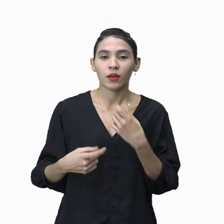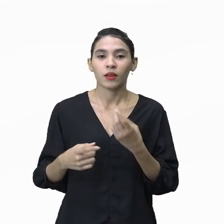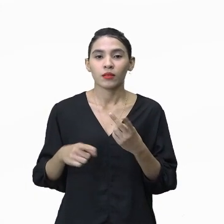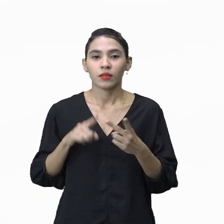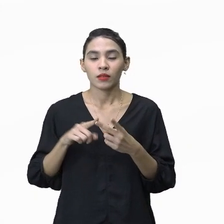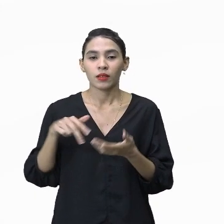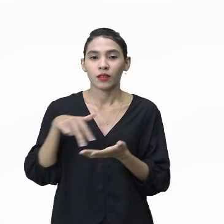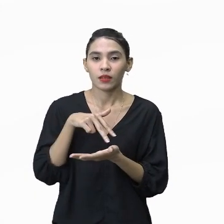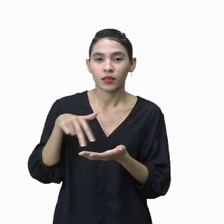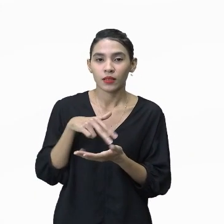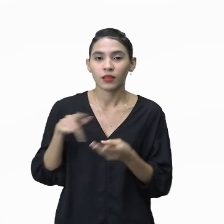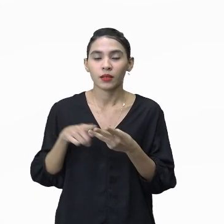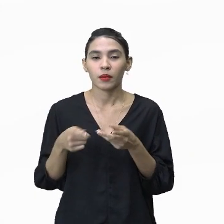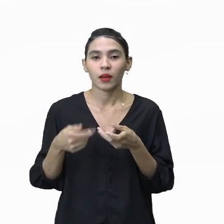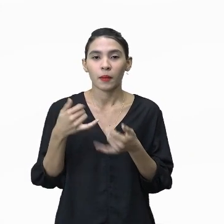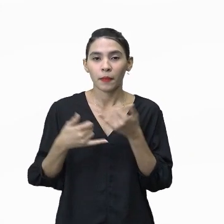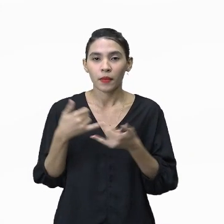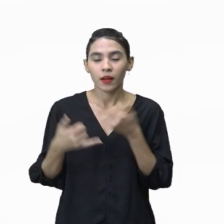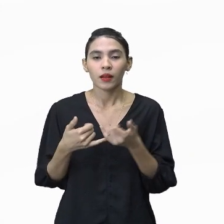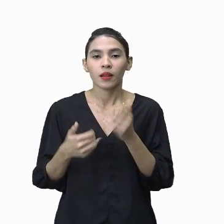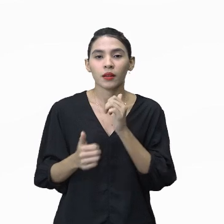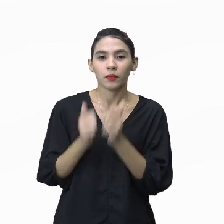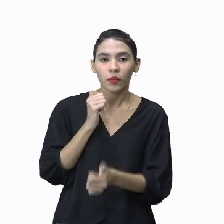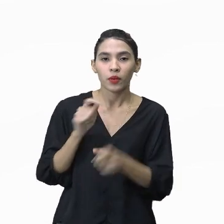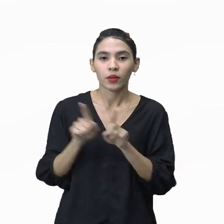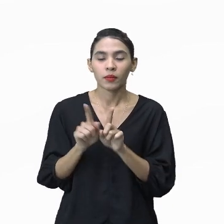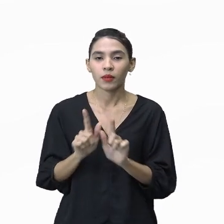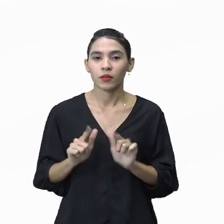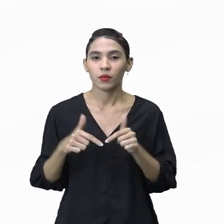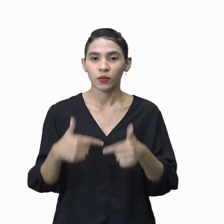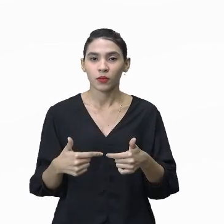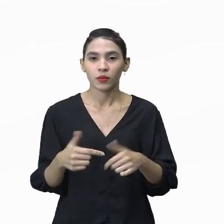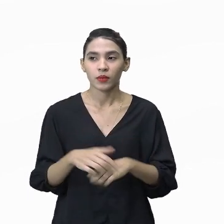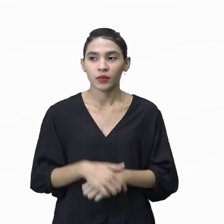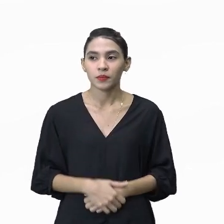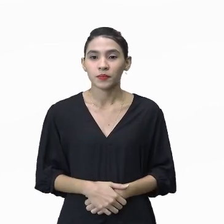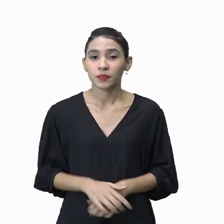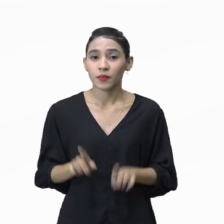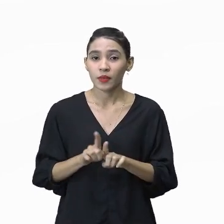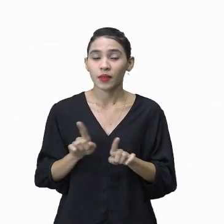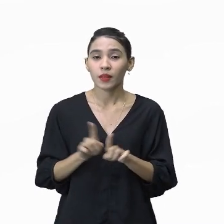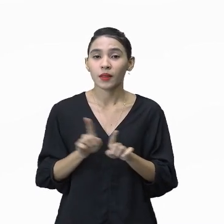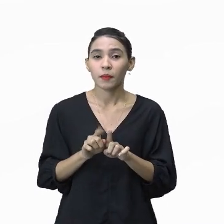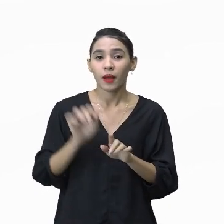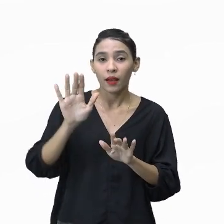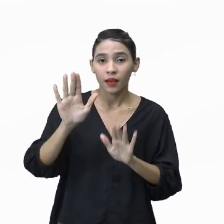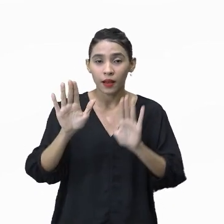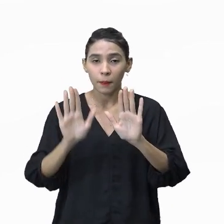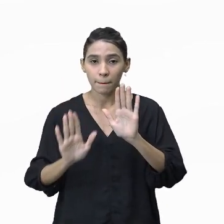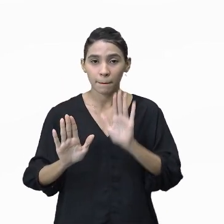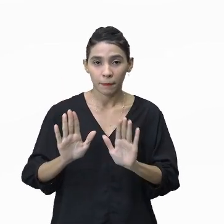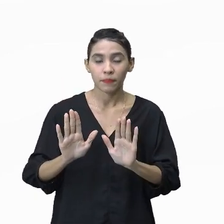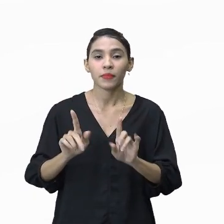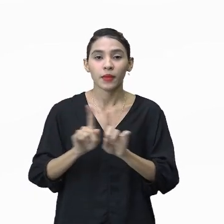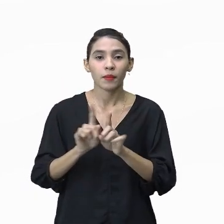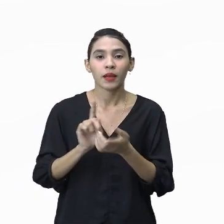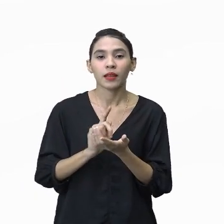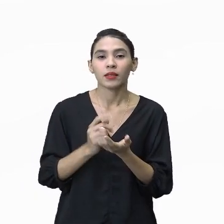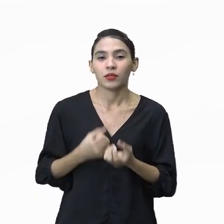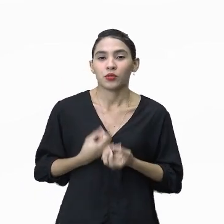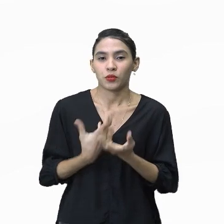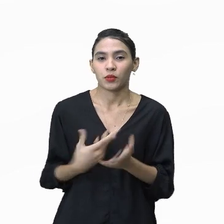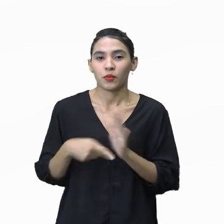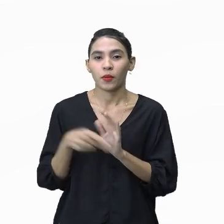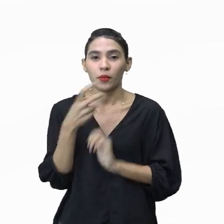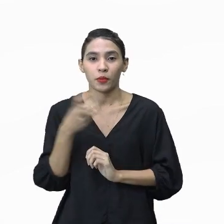a dança, os jogos, os esportes, a luta e a mímica, tá bom? São todas formas aí de expressão